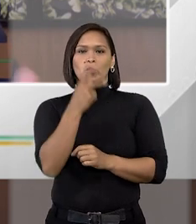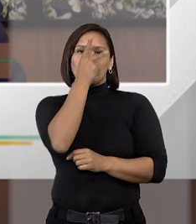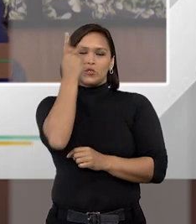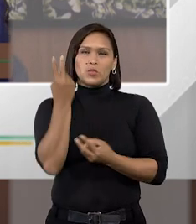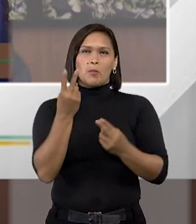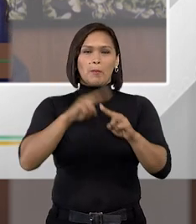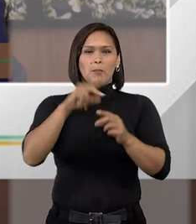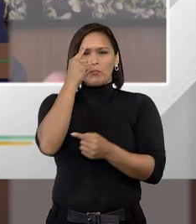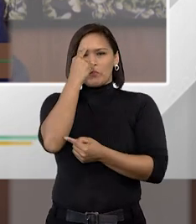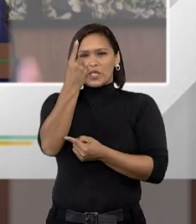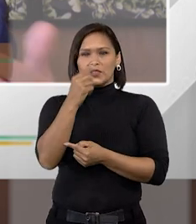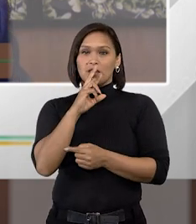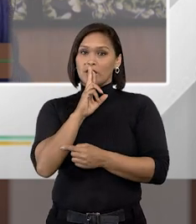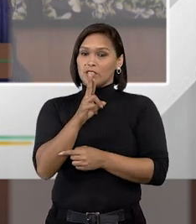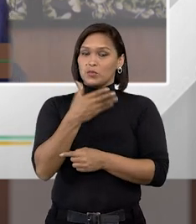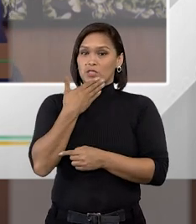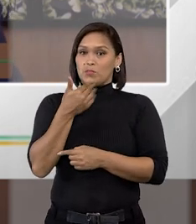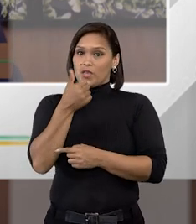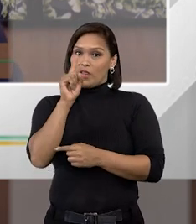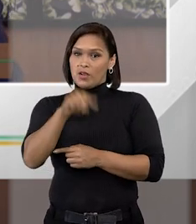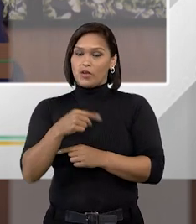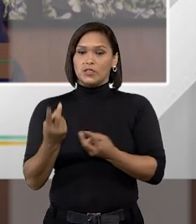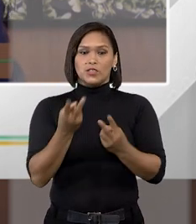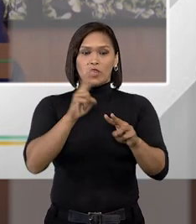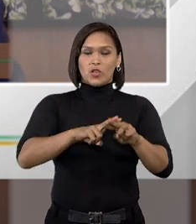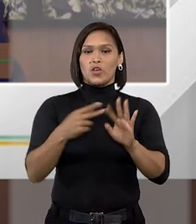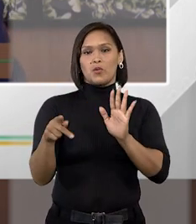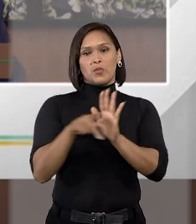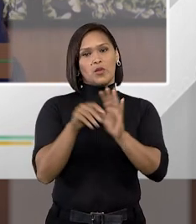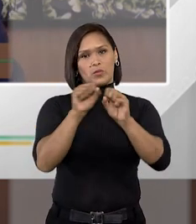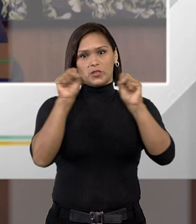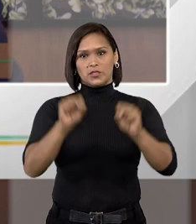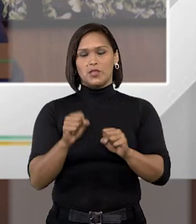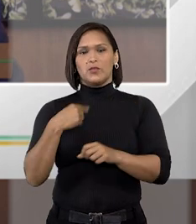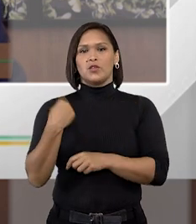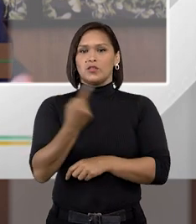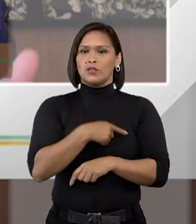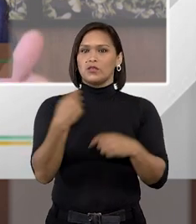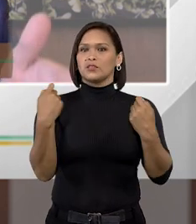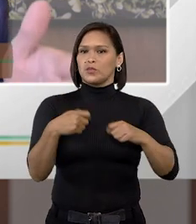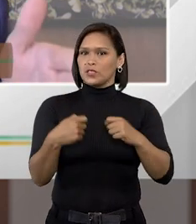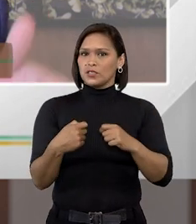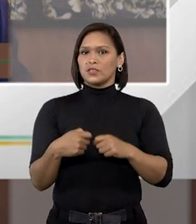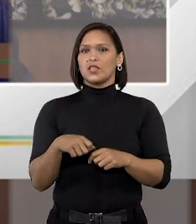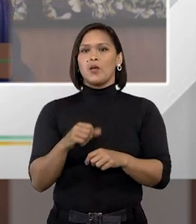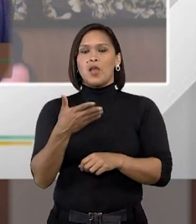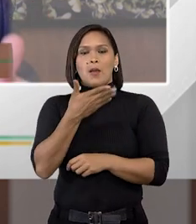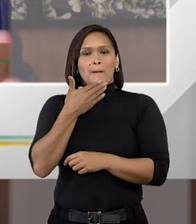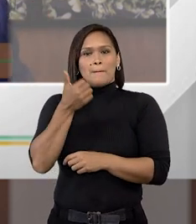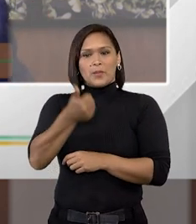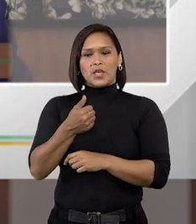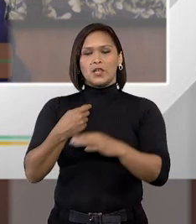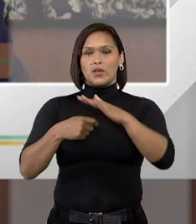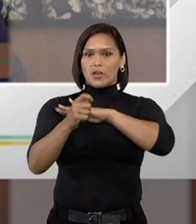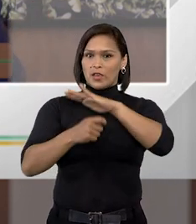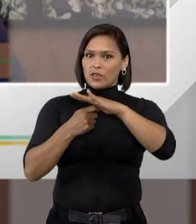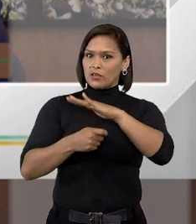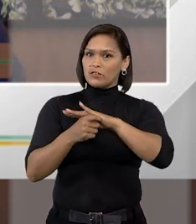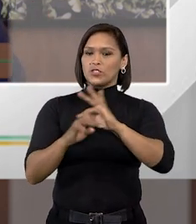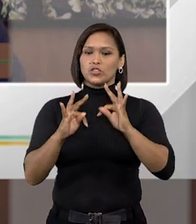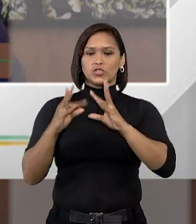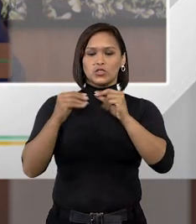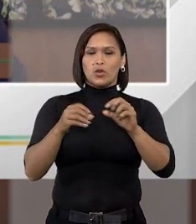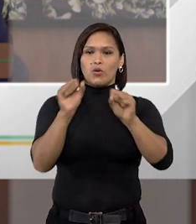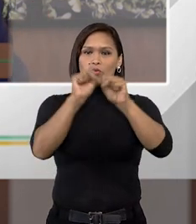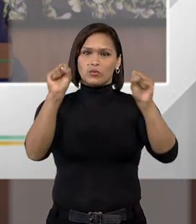conseguimos pensar em soluções melhores do que o encarceramento nós precisamos melhorar e investir os nossos